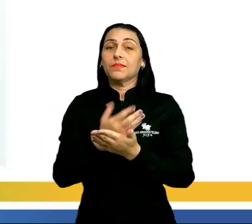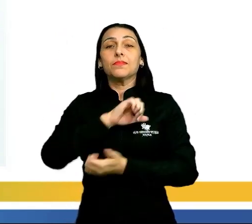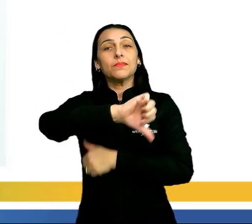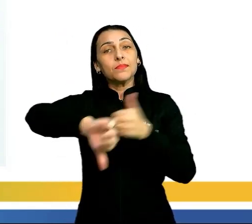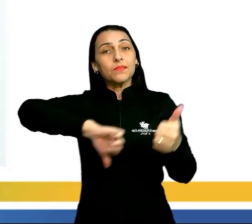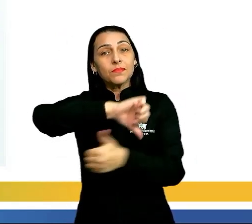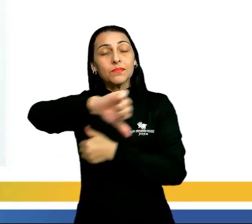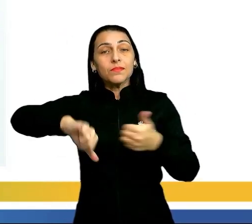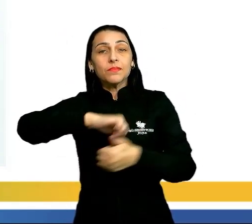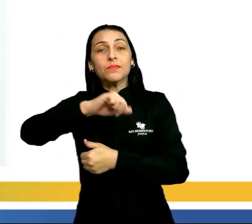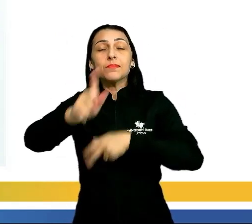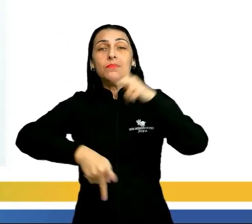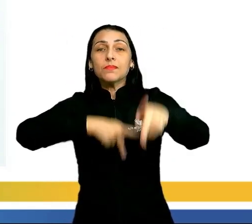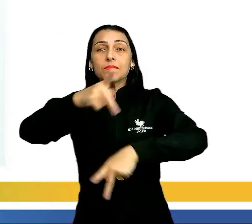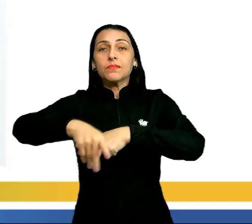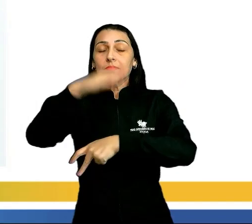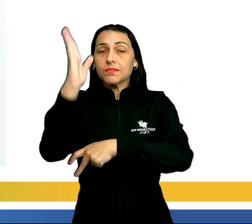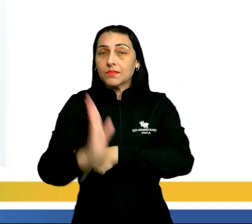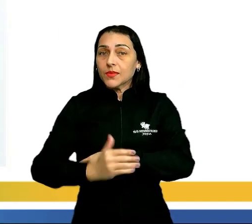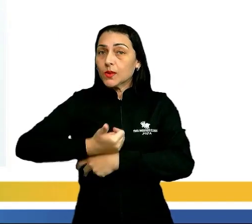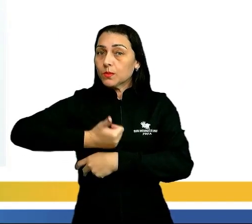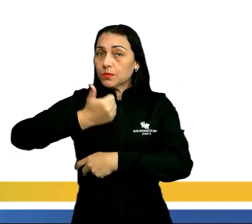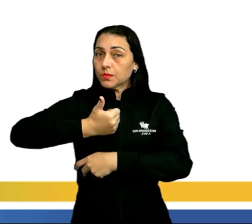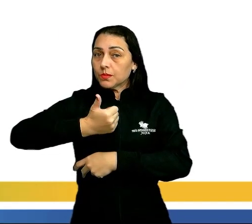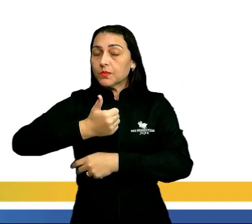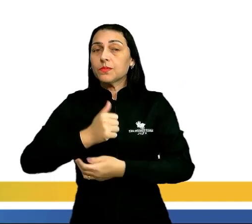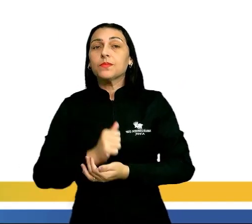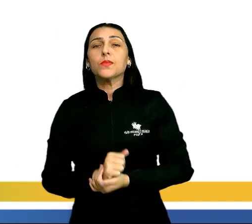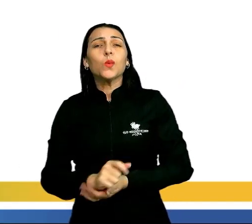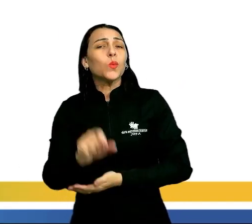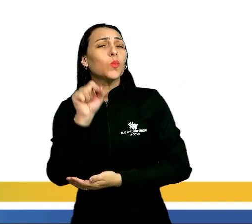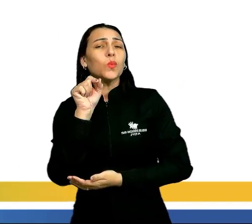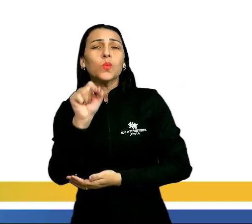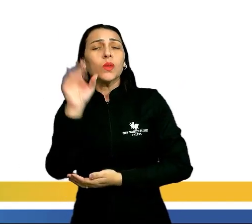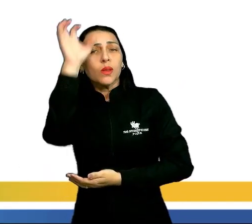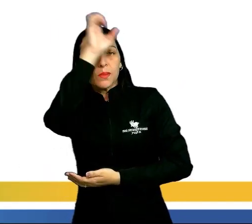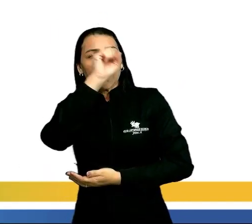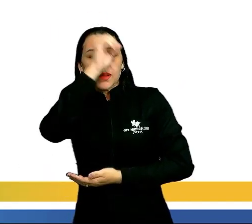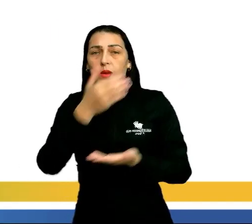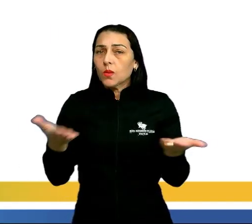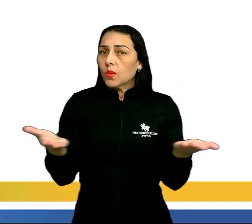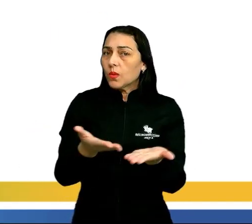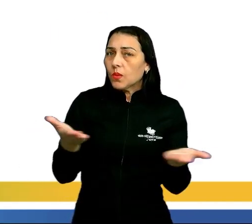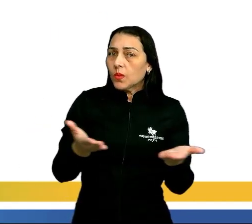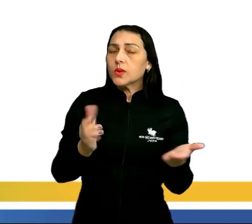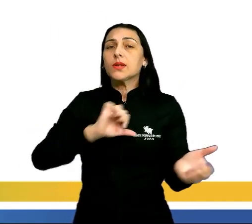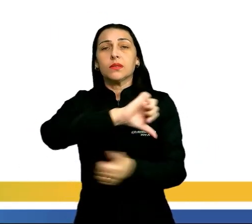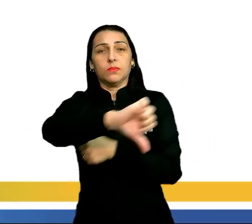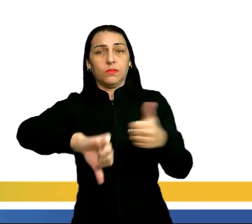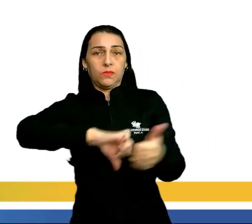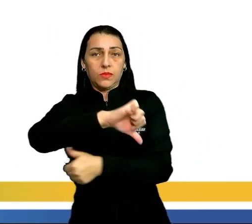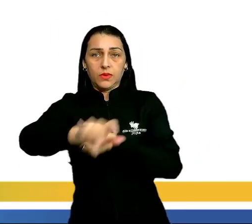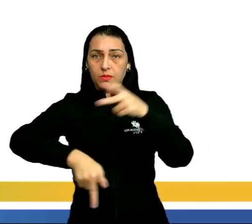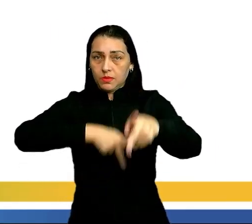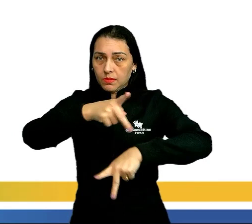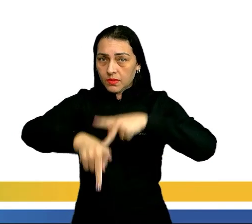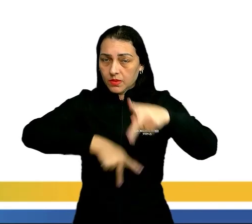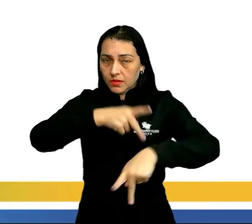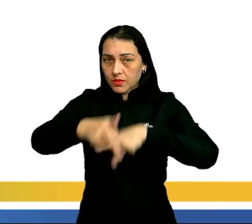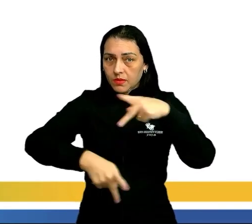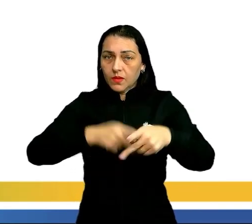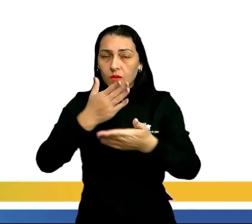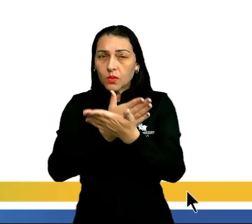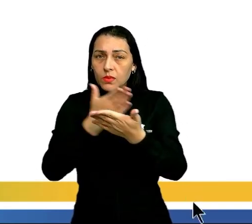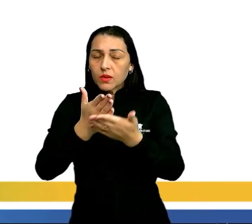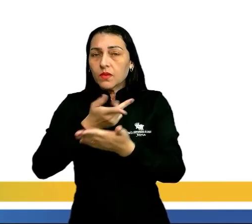Populacional Brasileira, parte 1. O que vamos aprender hoje sobre a dinâmica populacional brasileira? A